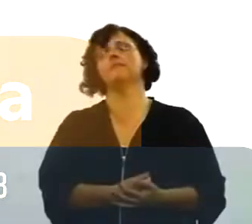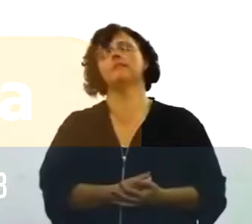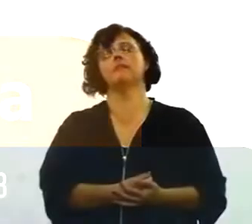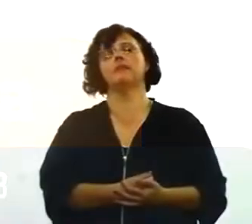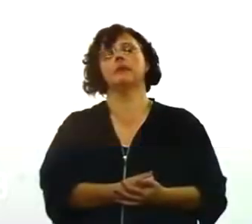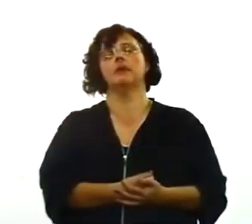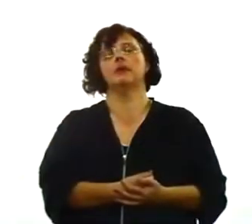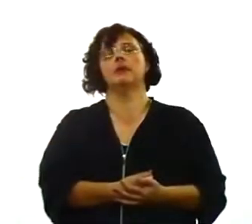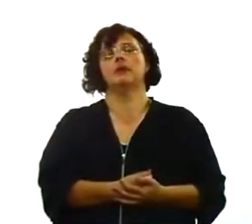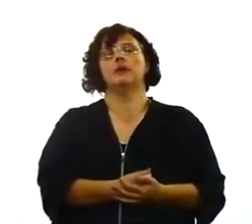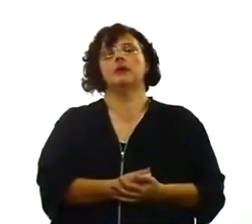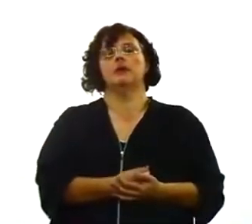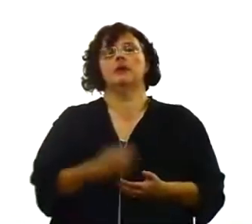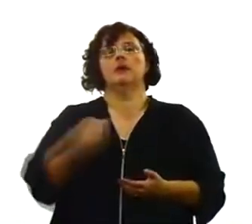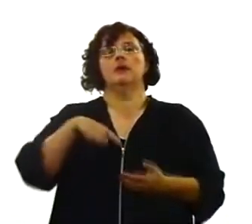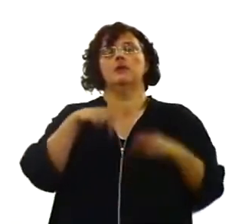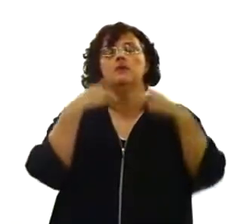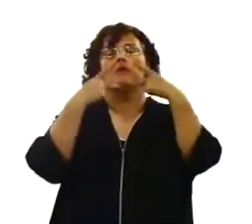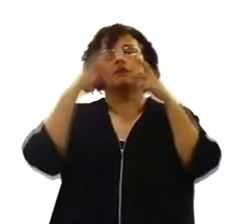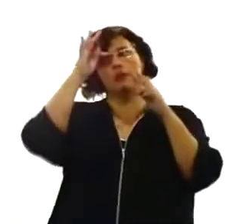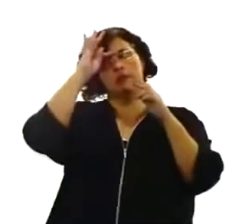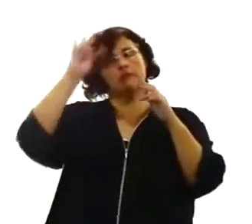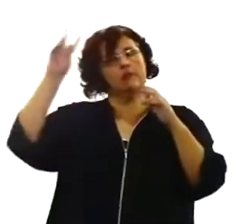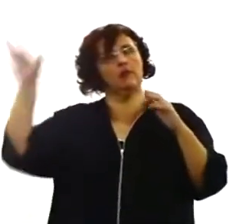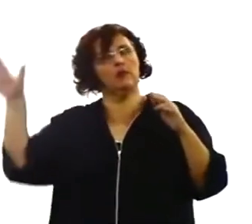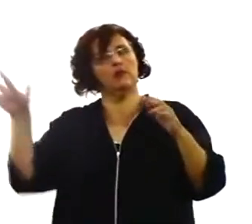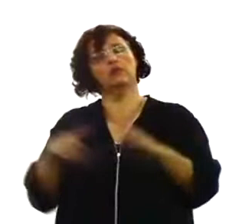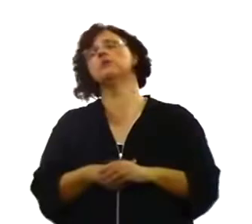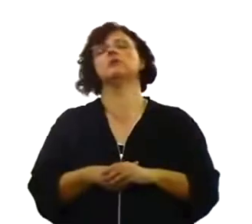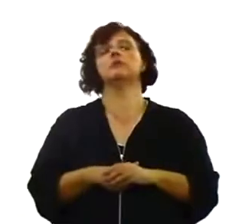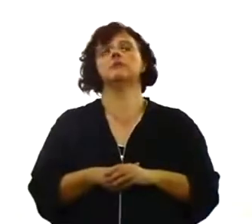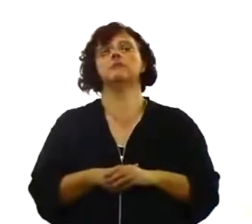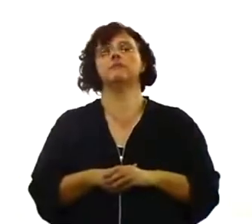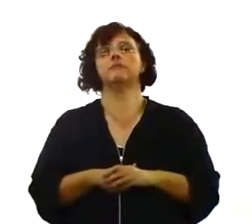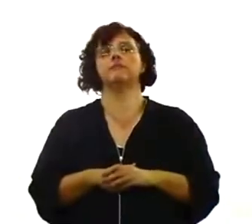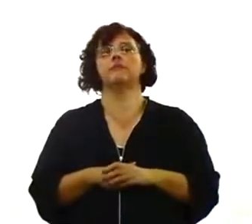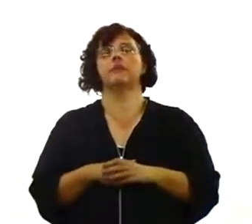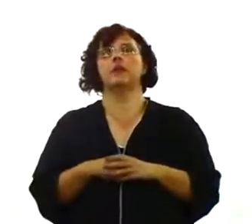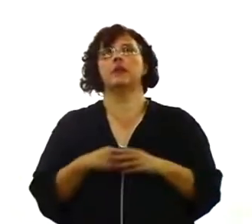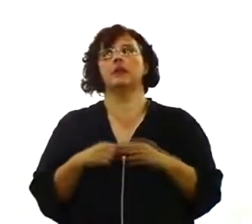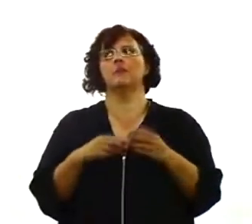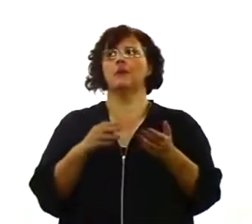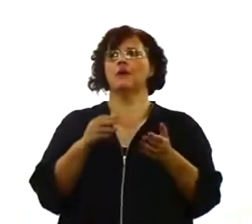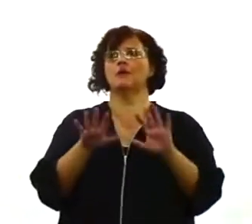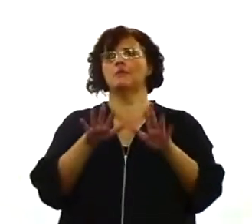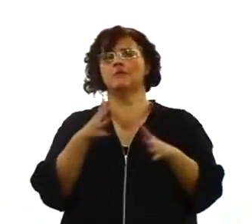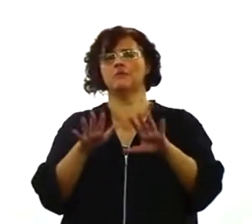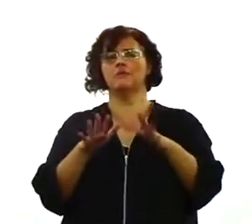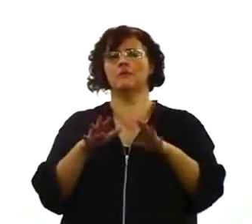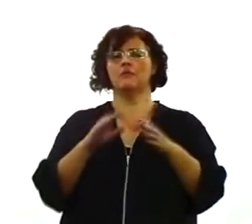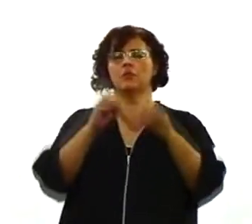palavra de Deus, na teologia reformada, uma forma, uma maneira de interpretar, que nós chamamos de